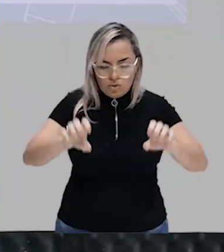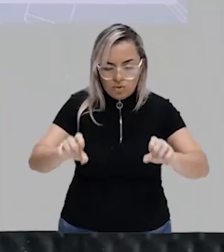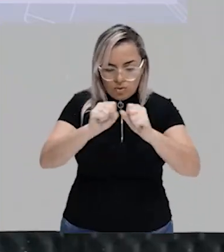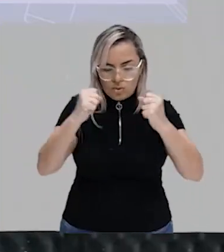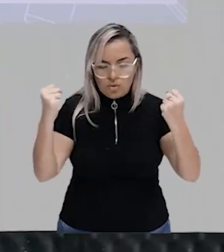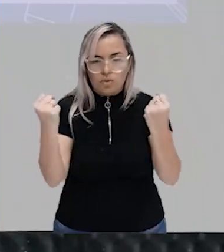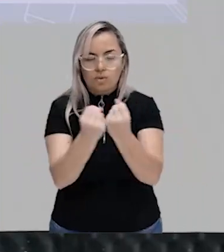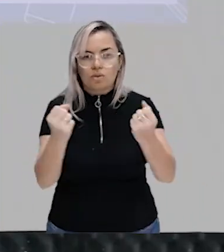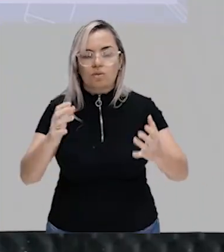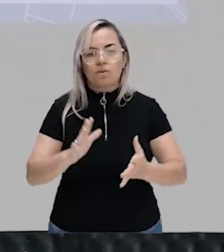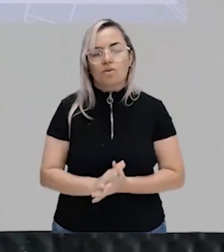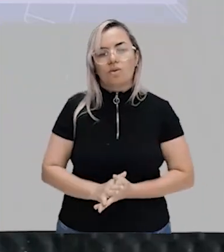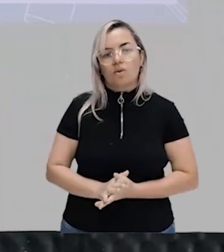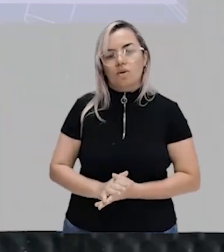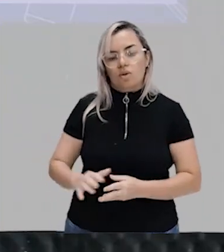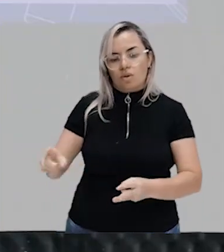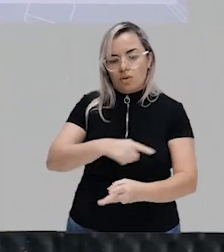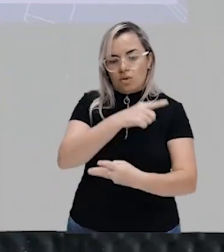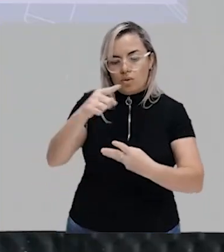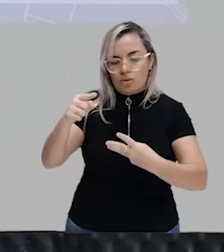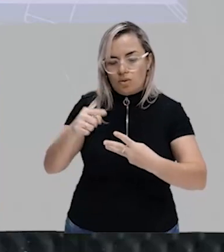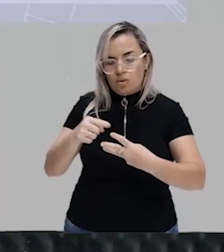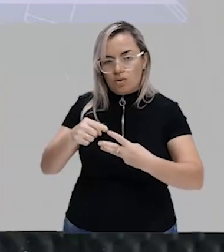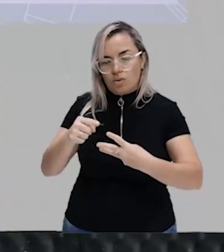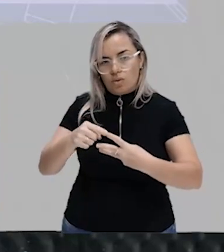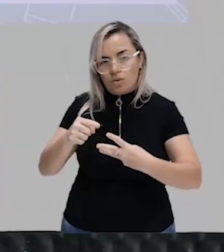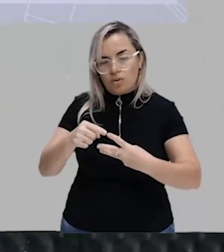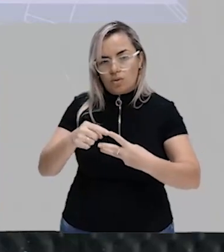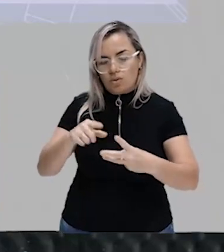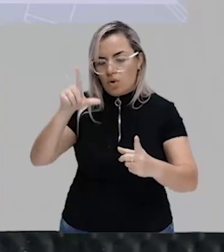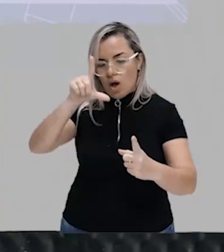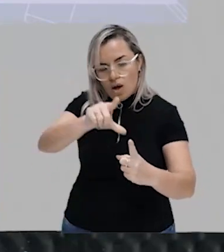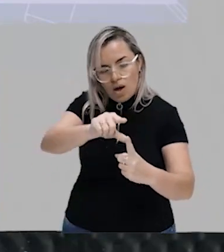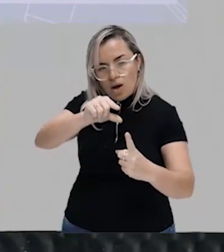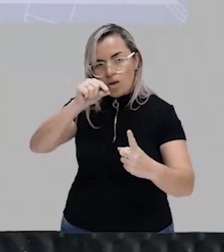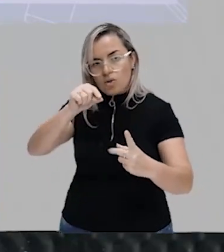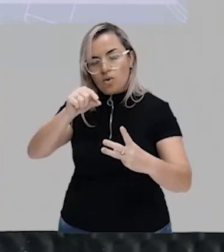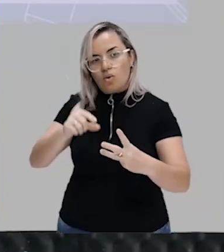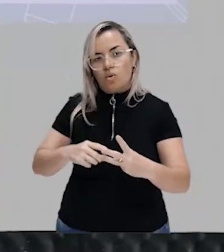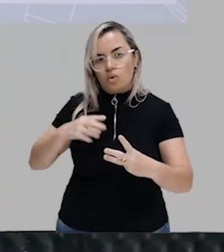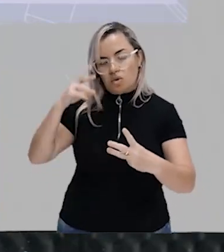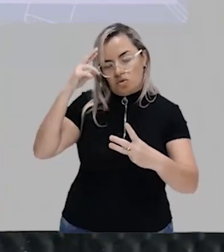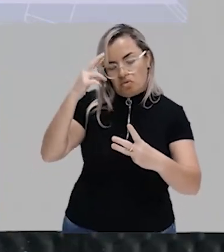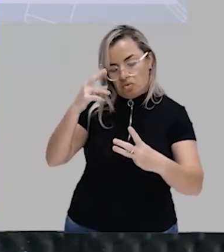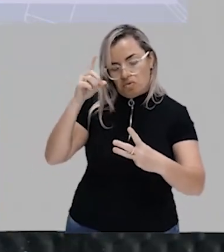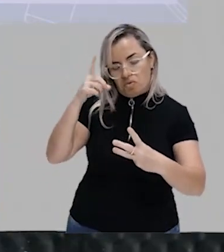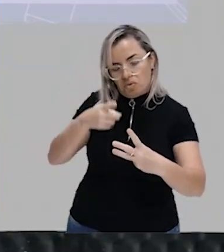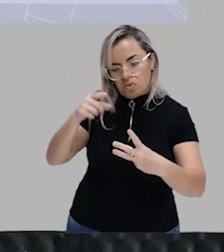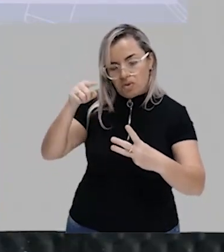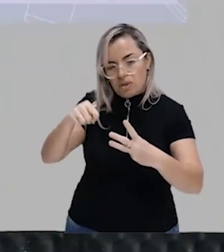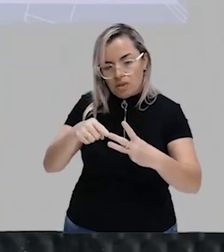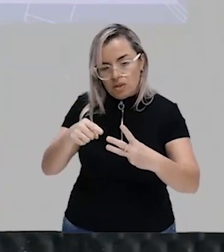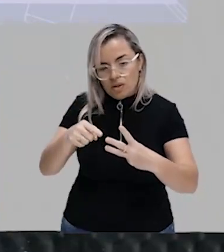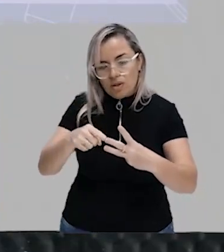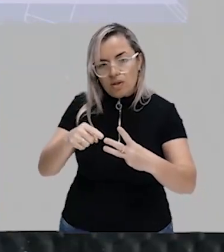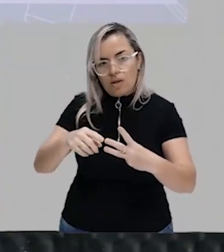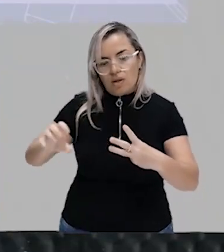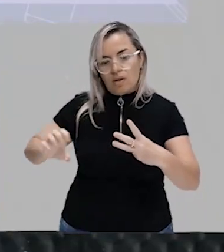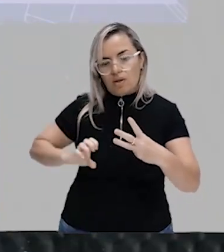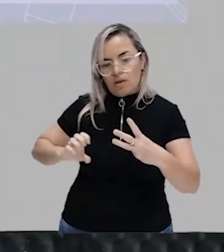o status ou seja o prestígio social a riqueza